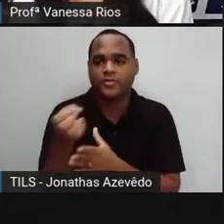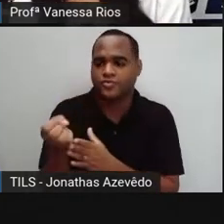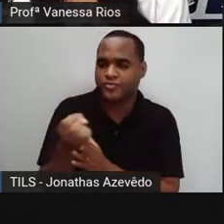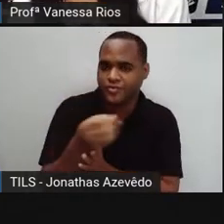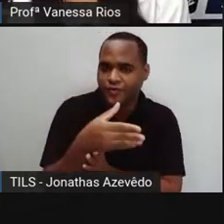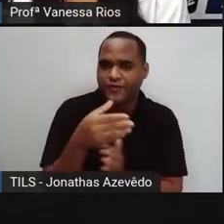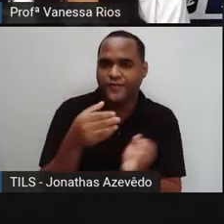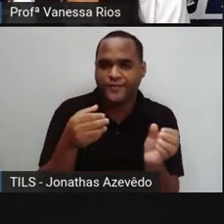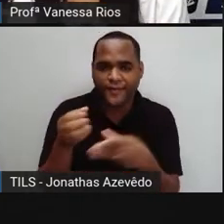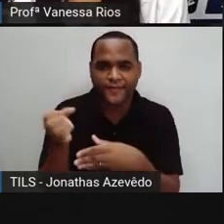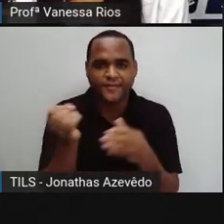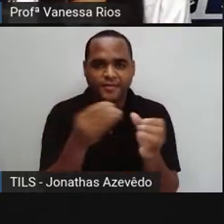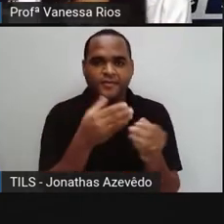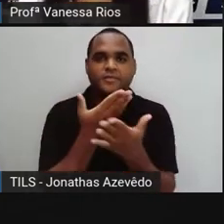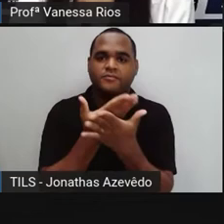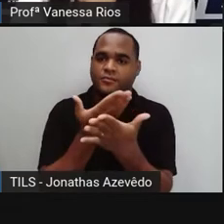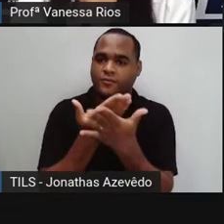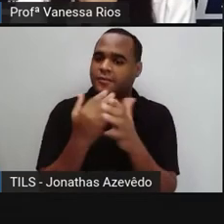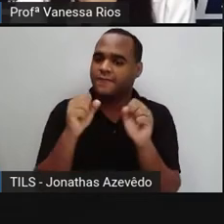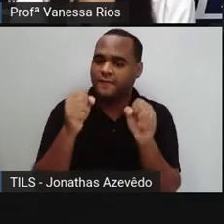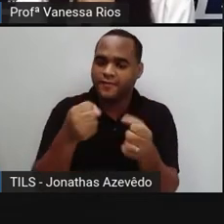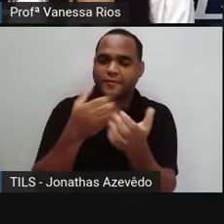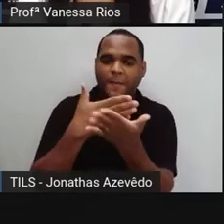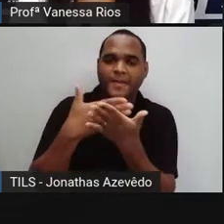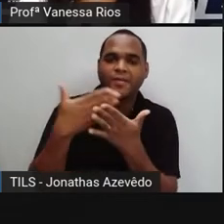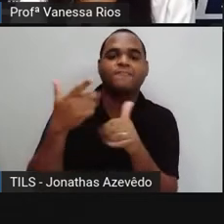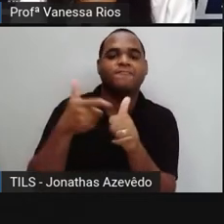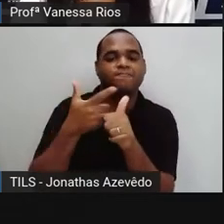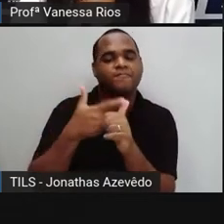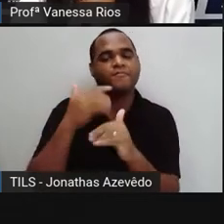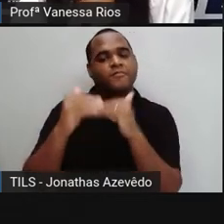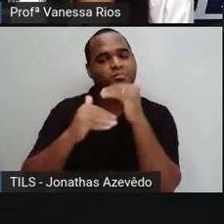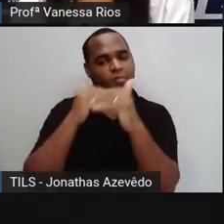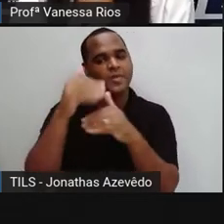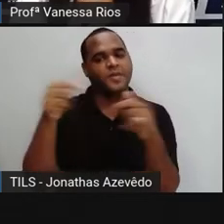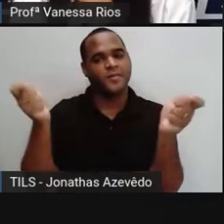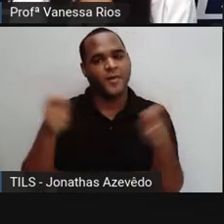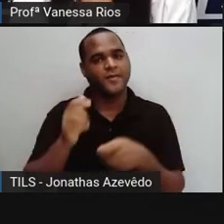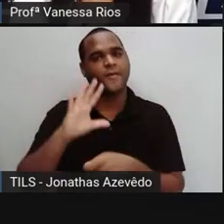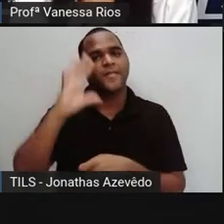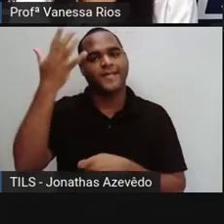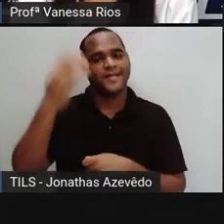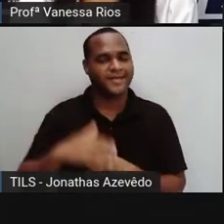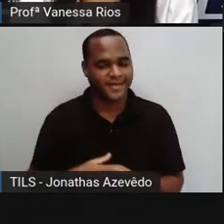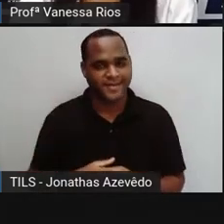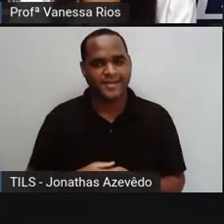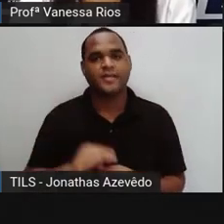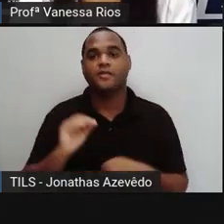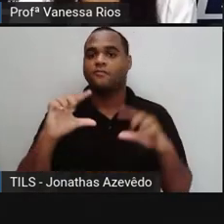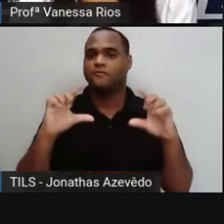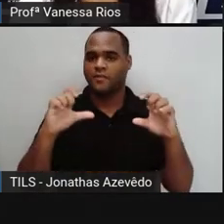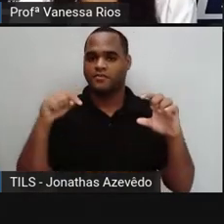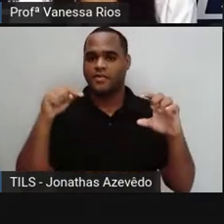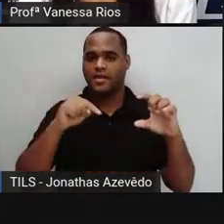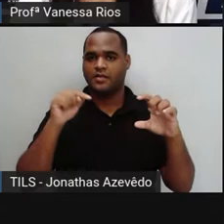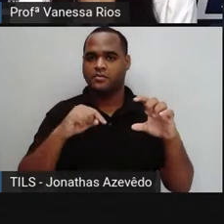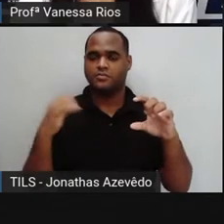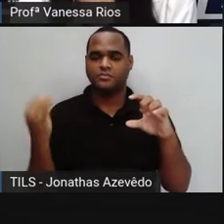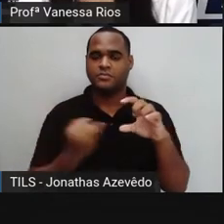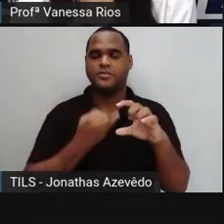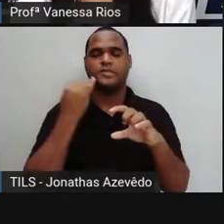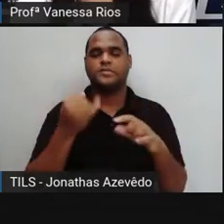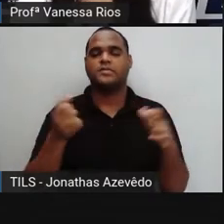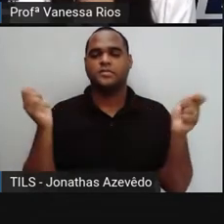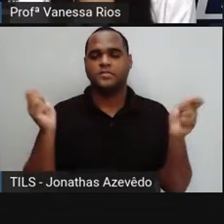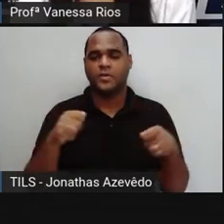estudos eram iniciados para que esse processo realmente acontecesse. A fotografia fosse